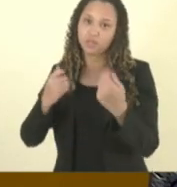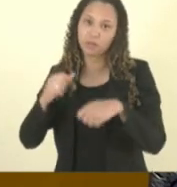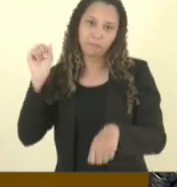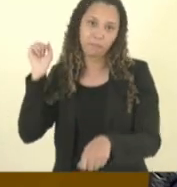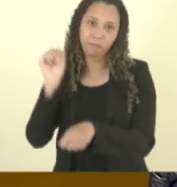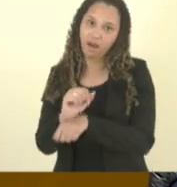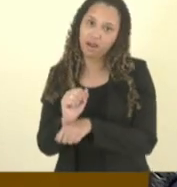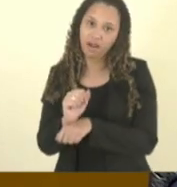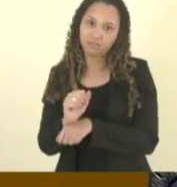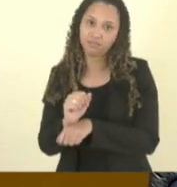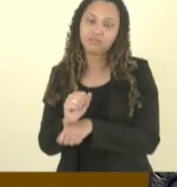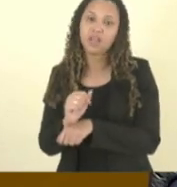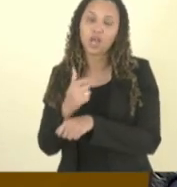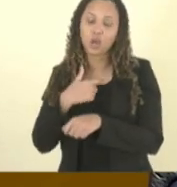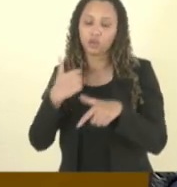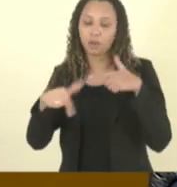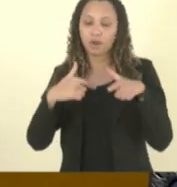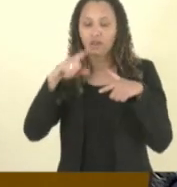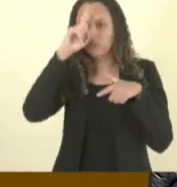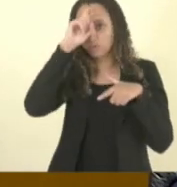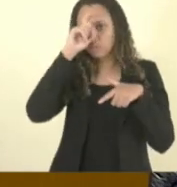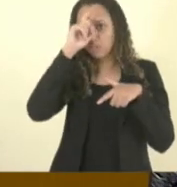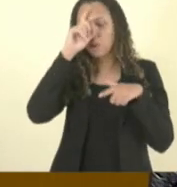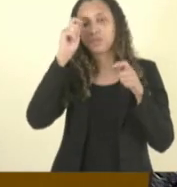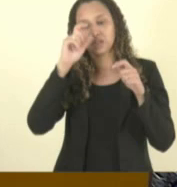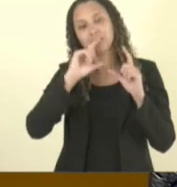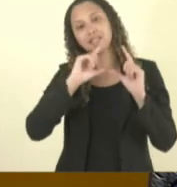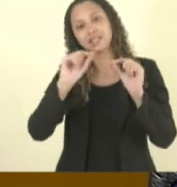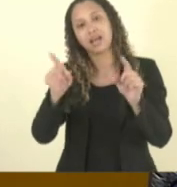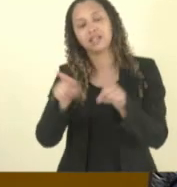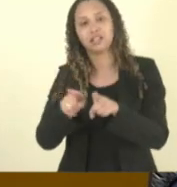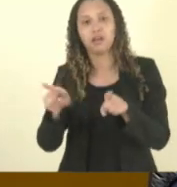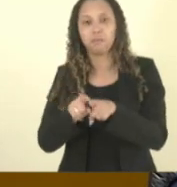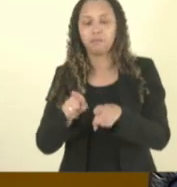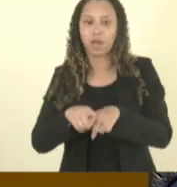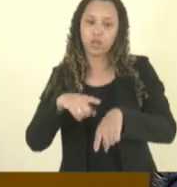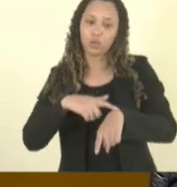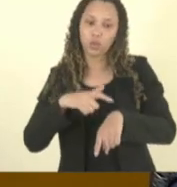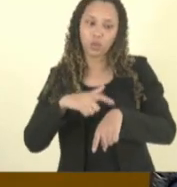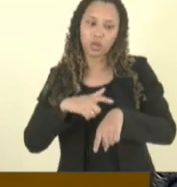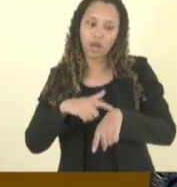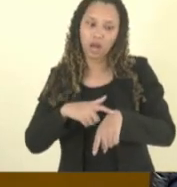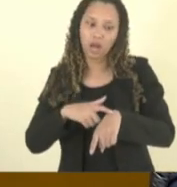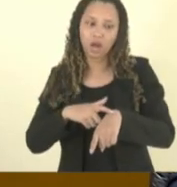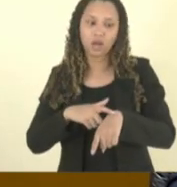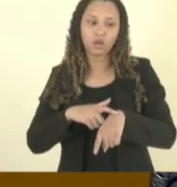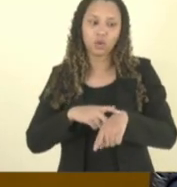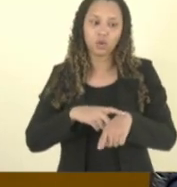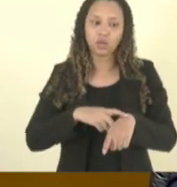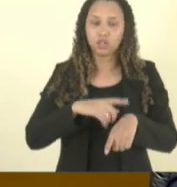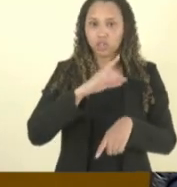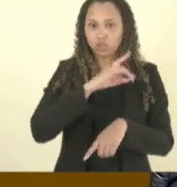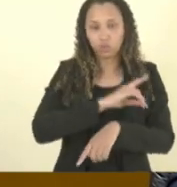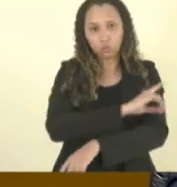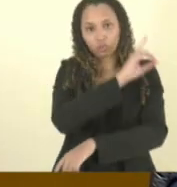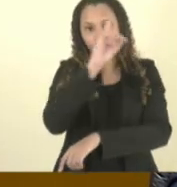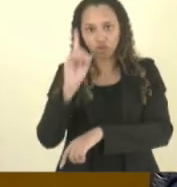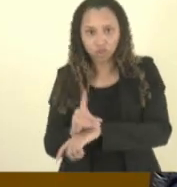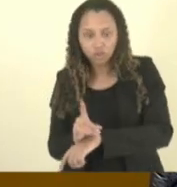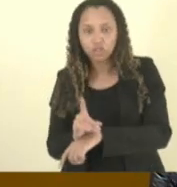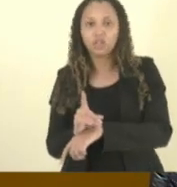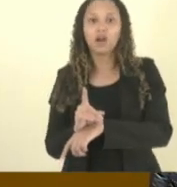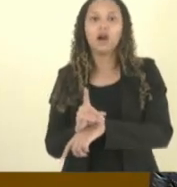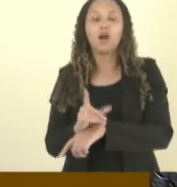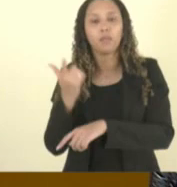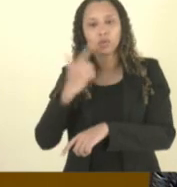eu trabalhava em hospital eu tive que sair também do horário do dia para dar esse